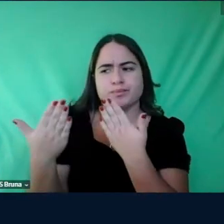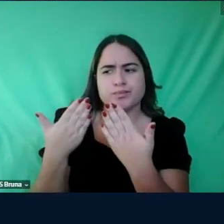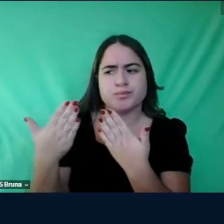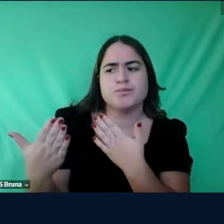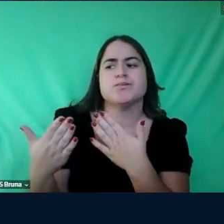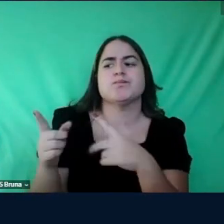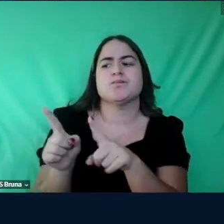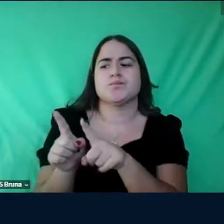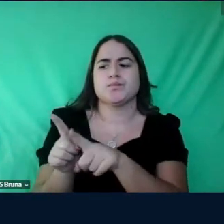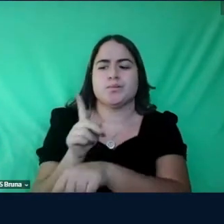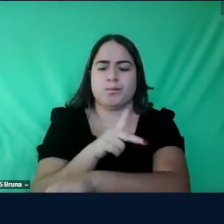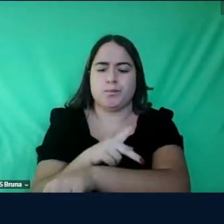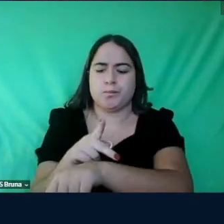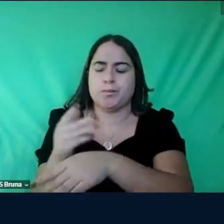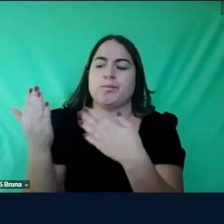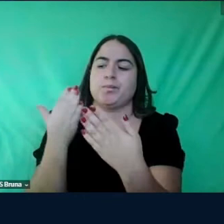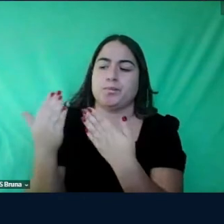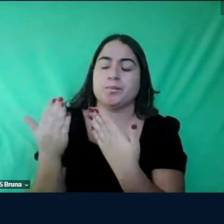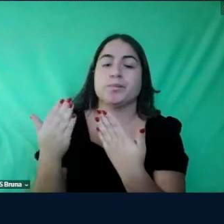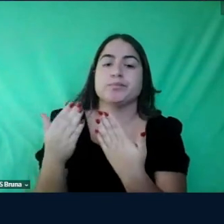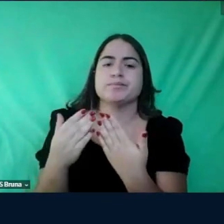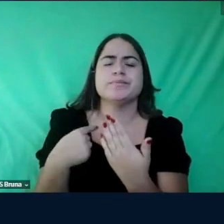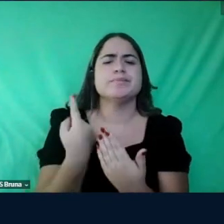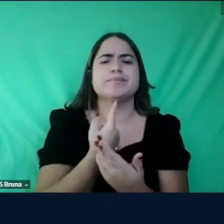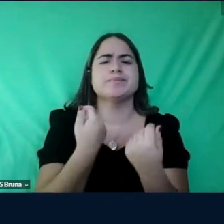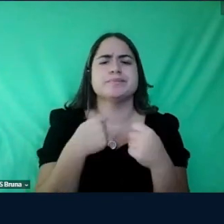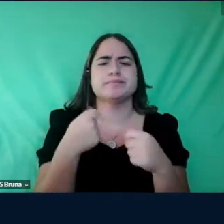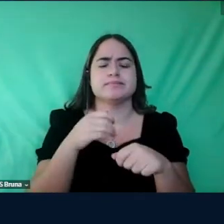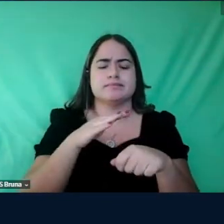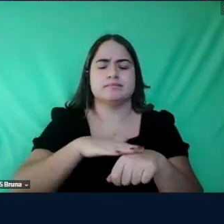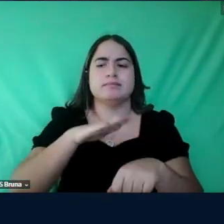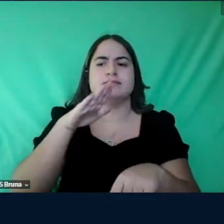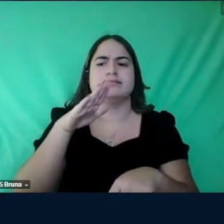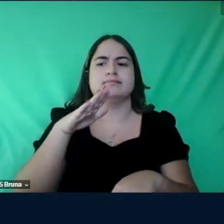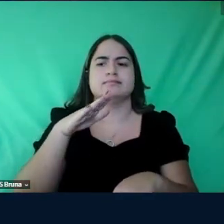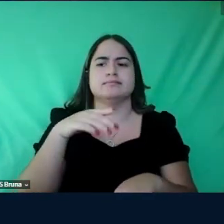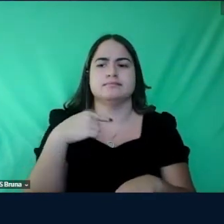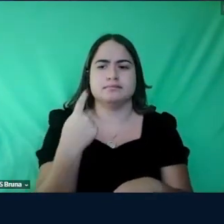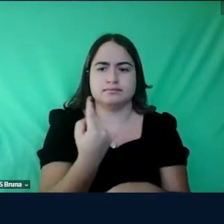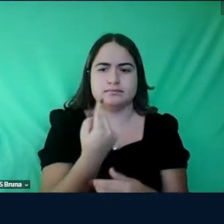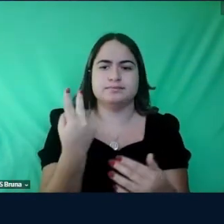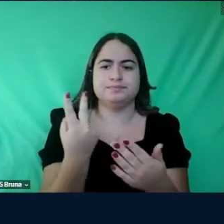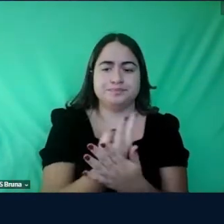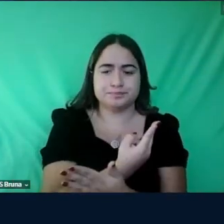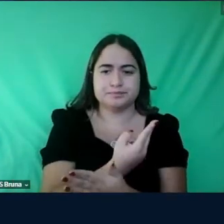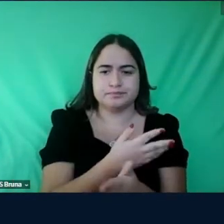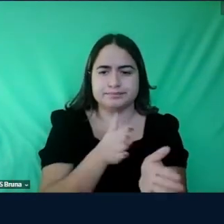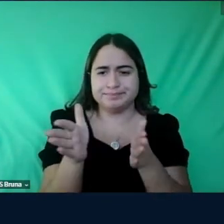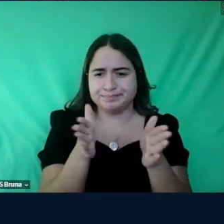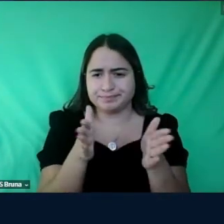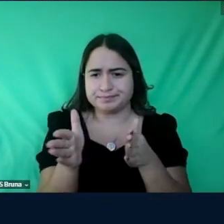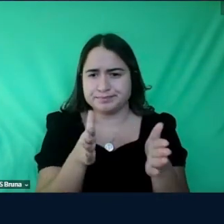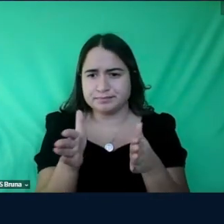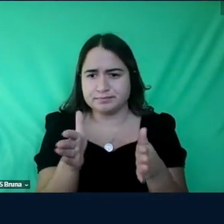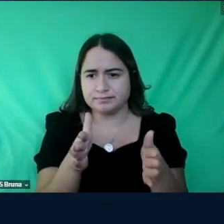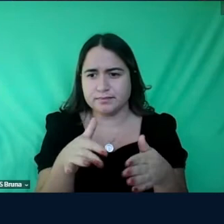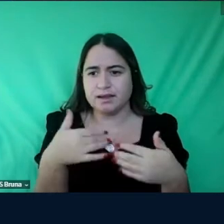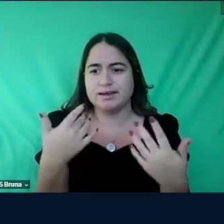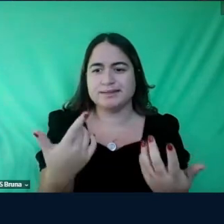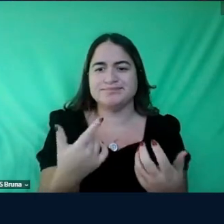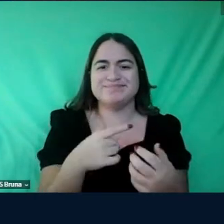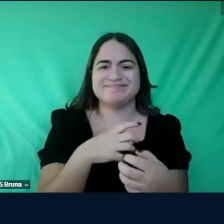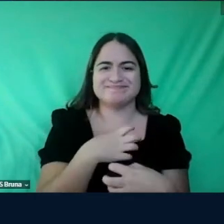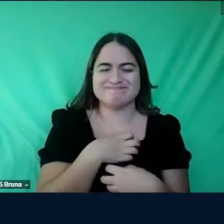precisa mais do que isso e é claro a gente tem que entender que isso isso acontece em situações muitas vezes de vulnerabilidade